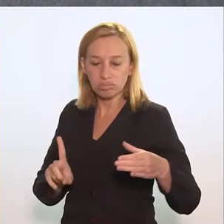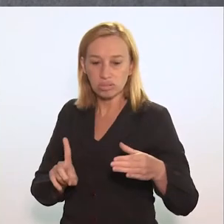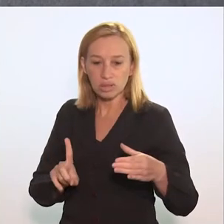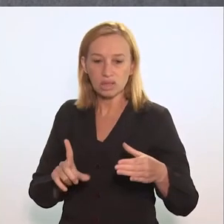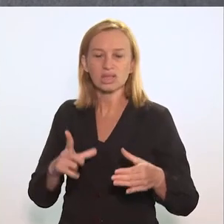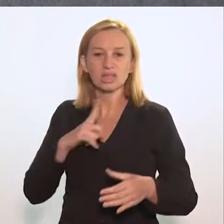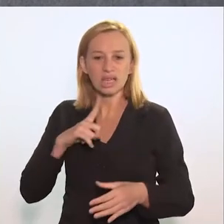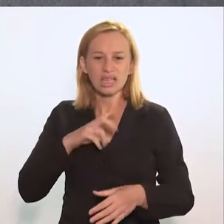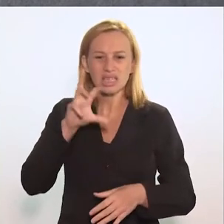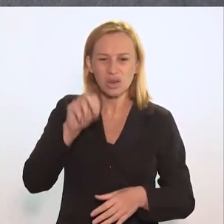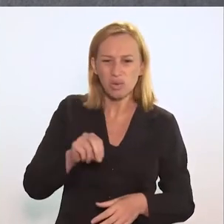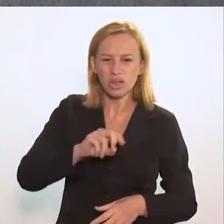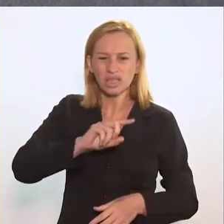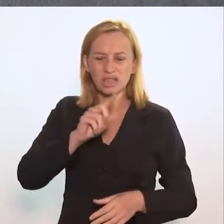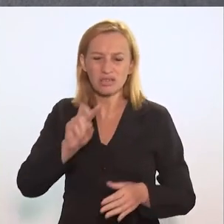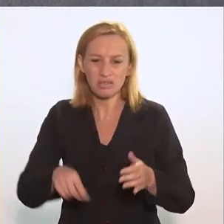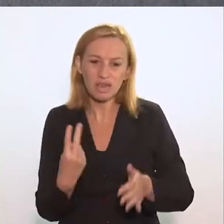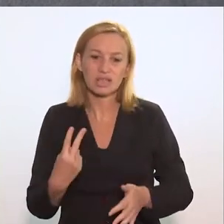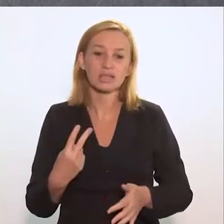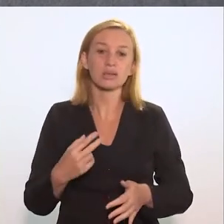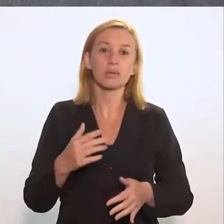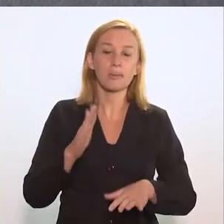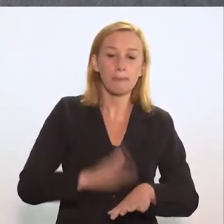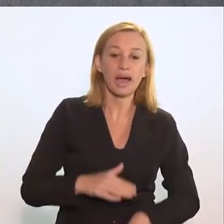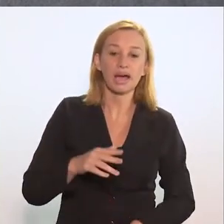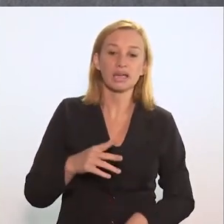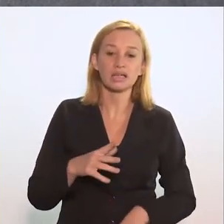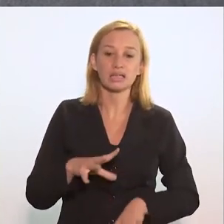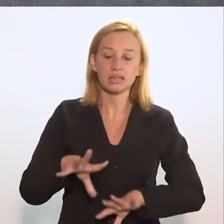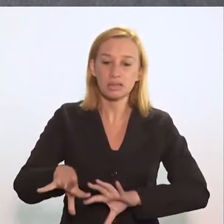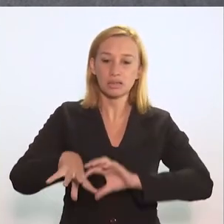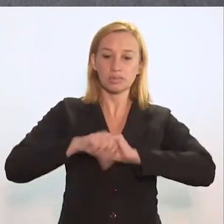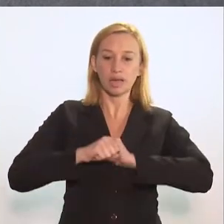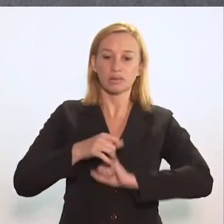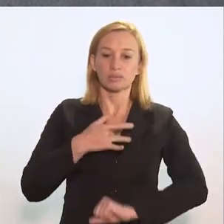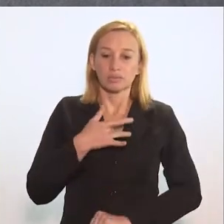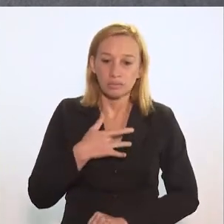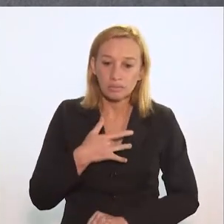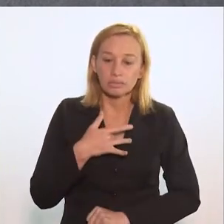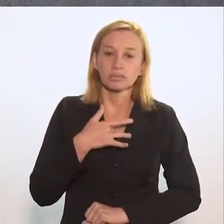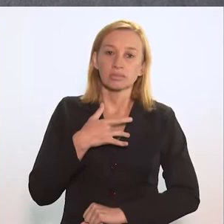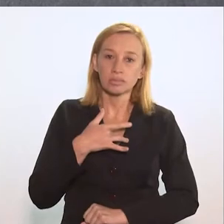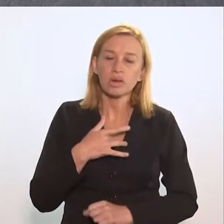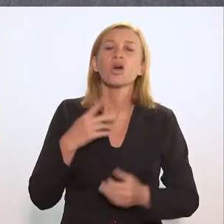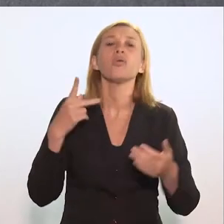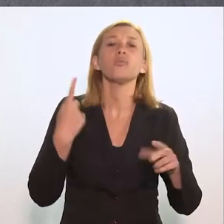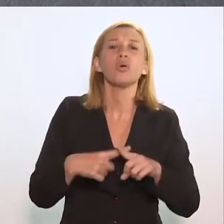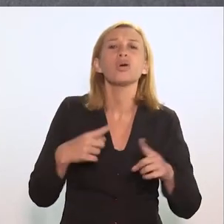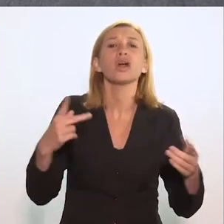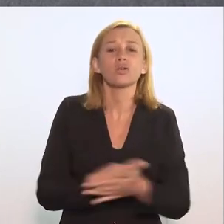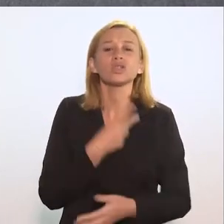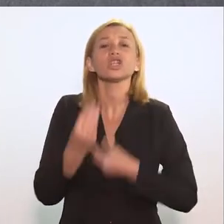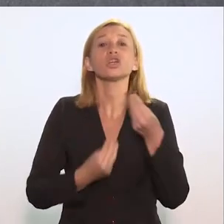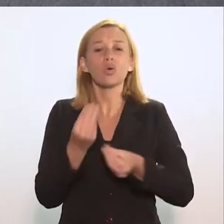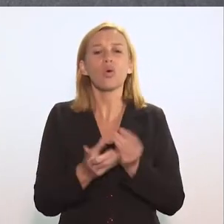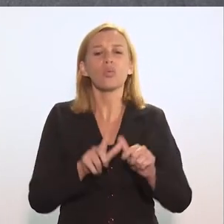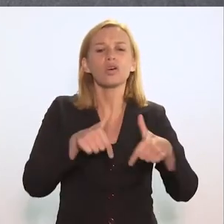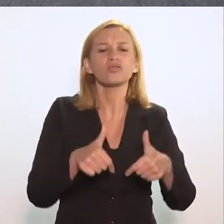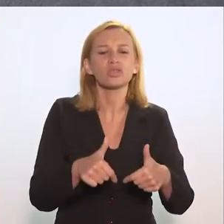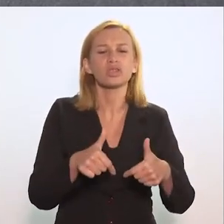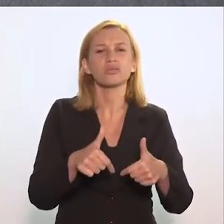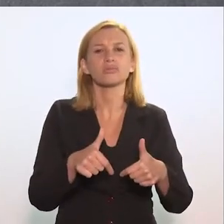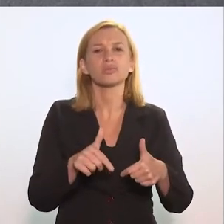liberdade, têm até 50 vezes mais, 30 vezes mais chances de contrair a tuberculose, né? Por que isso acontece